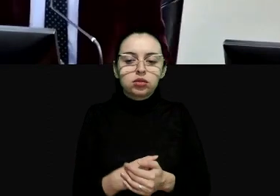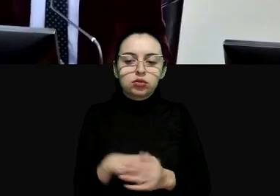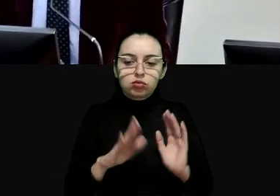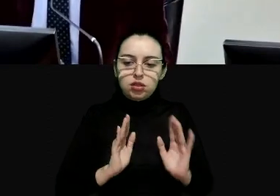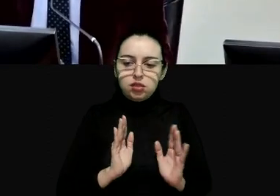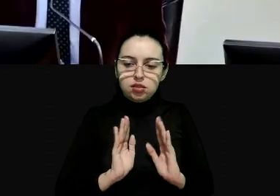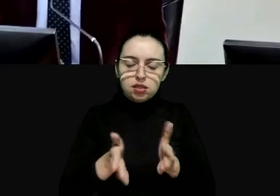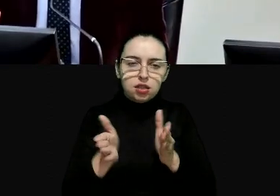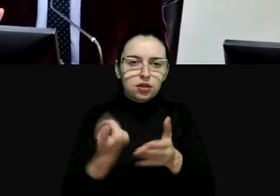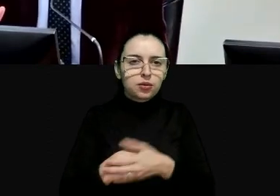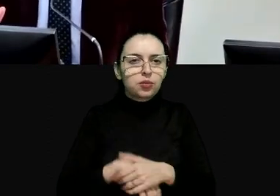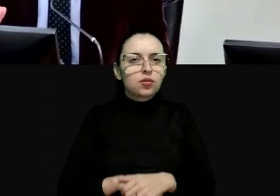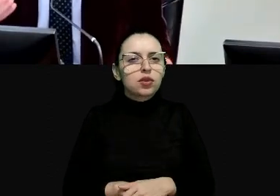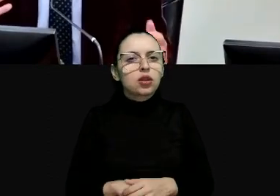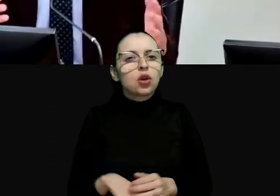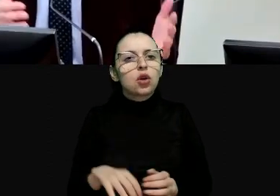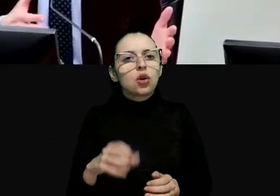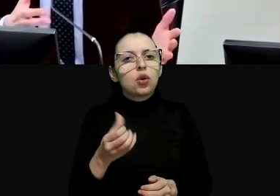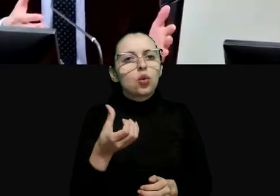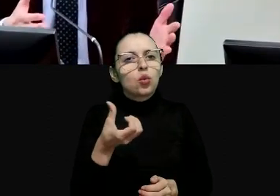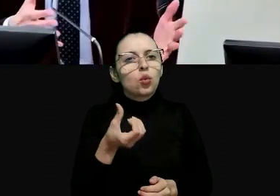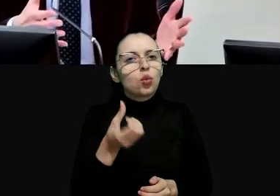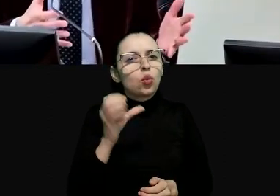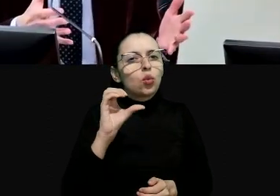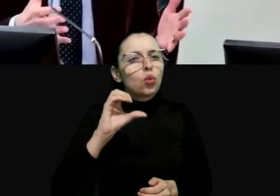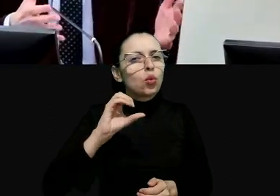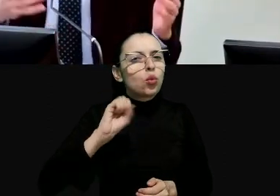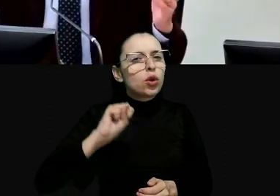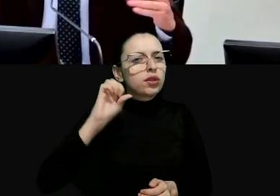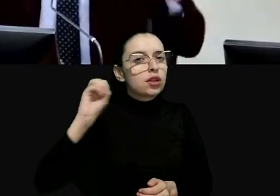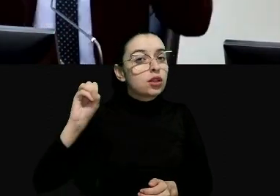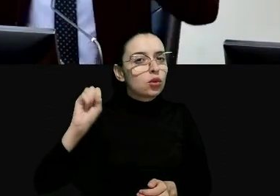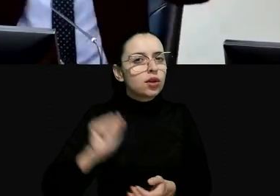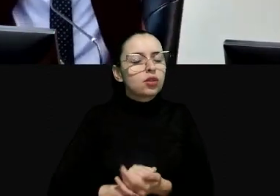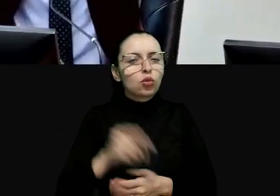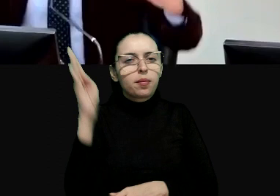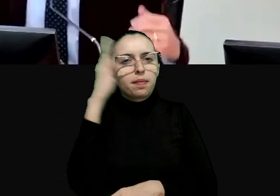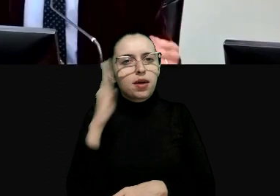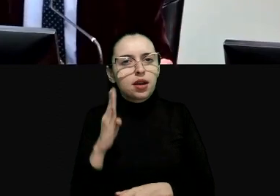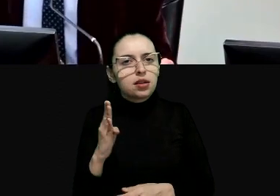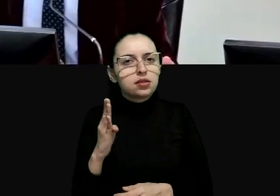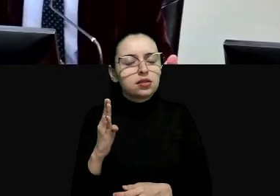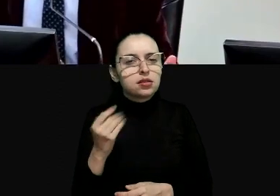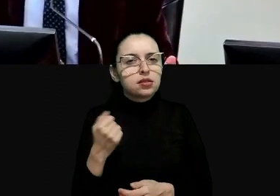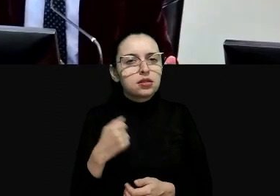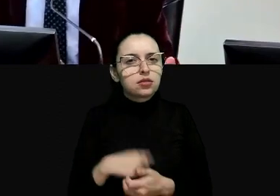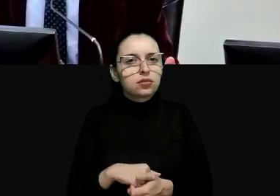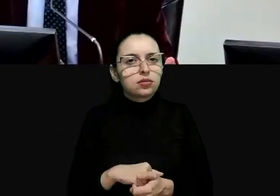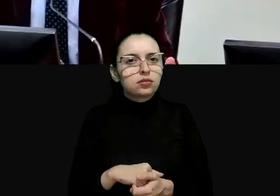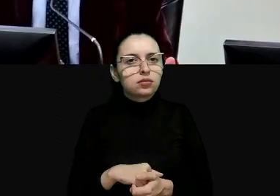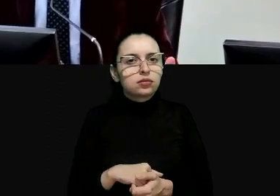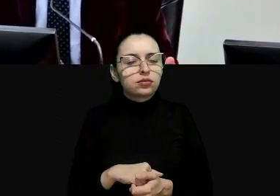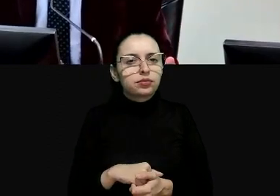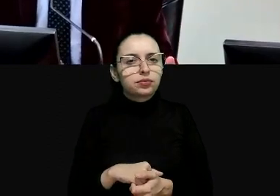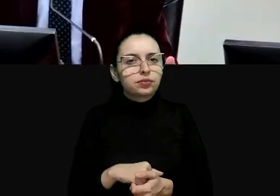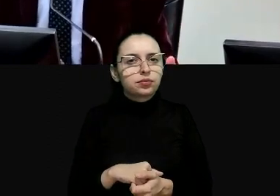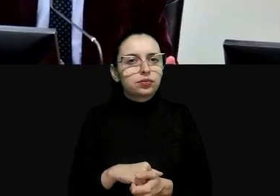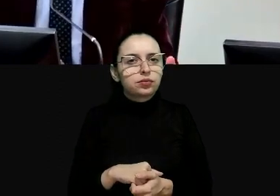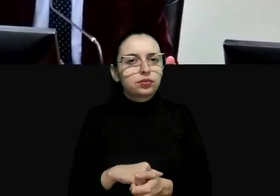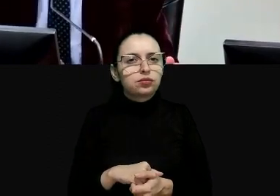uma direcção em 88 o Brasil tinha uma ideia de outra sociedade